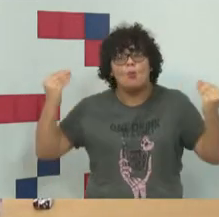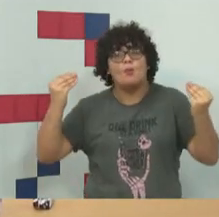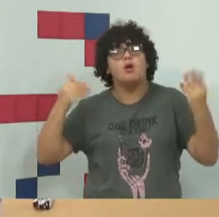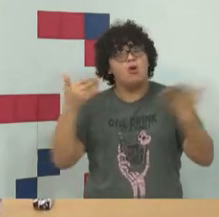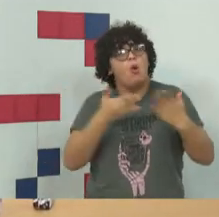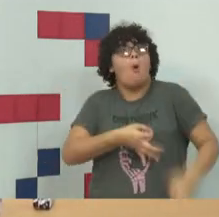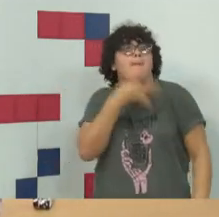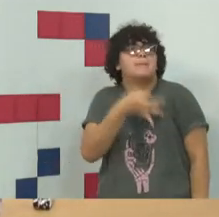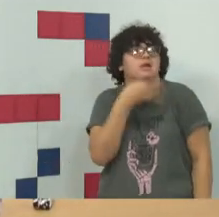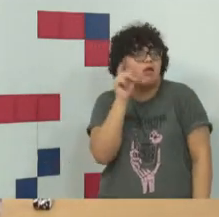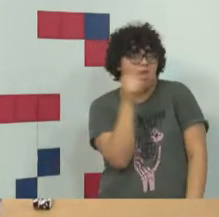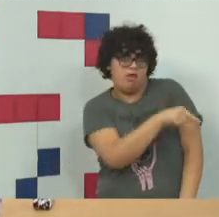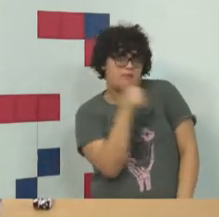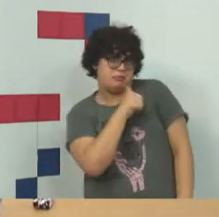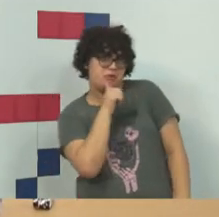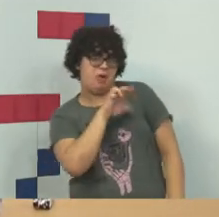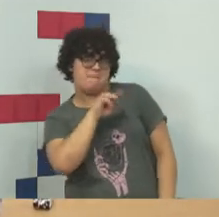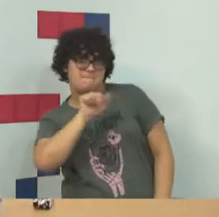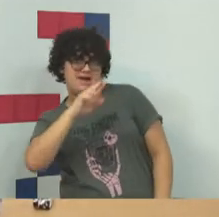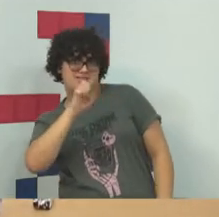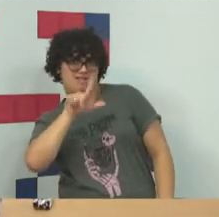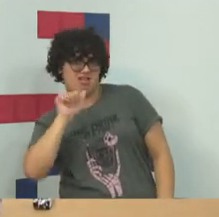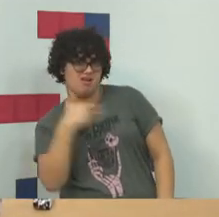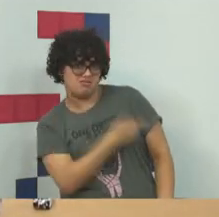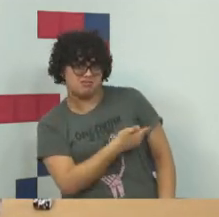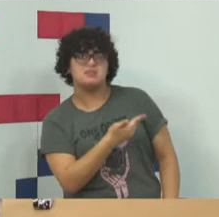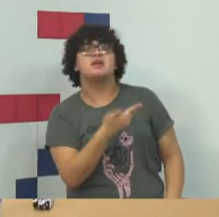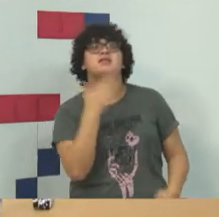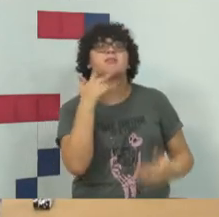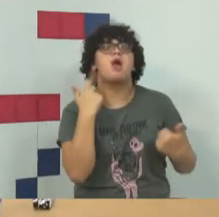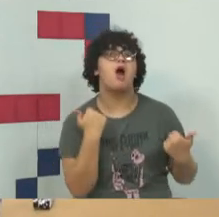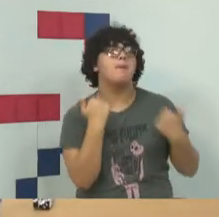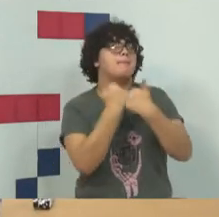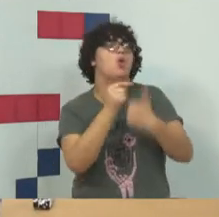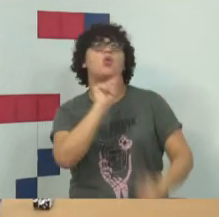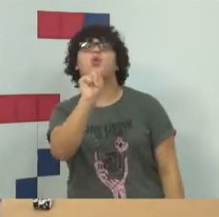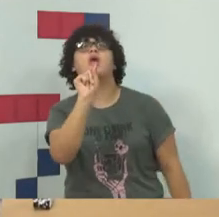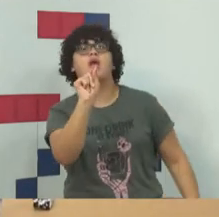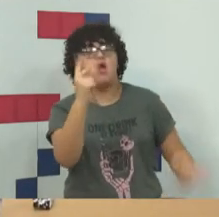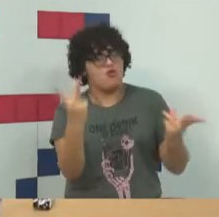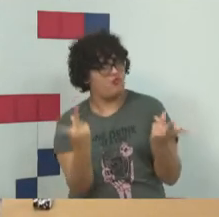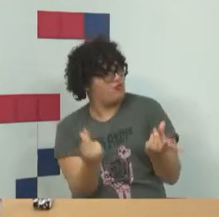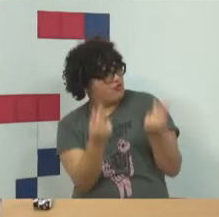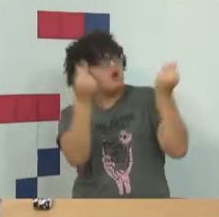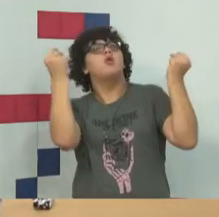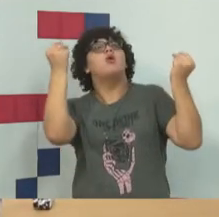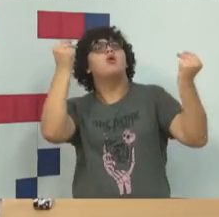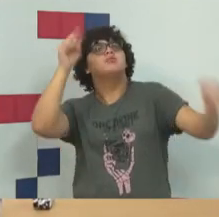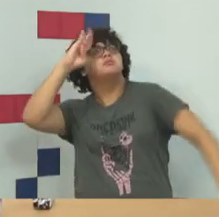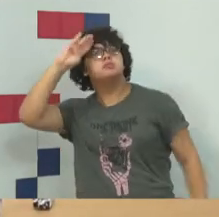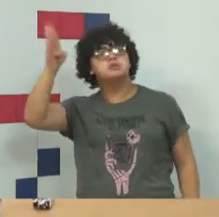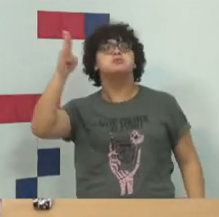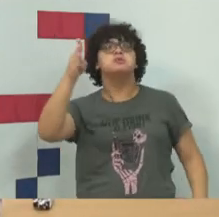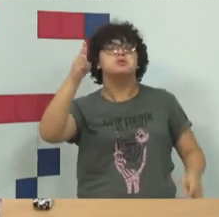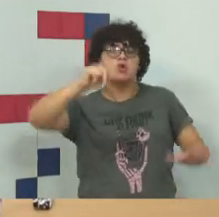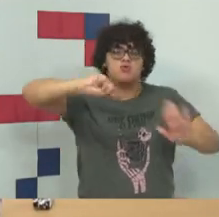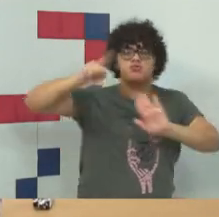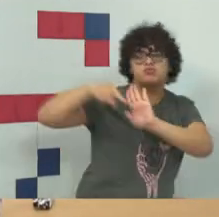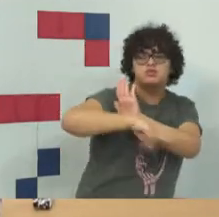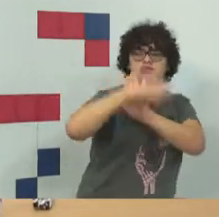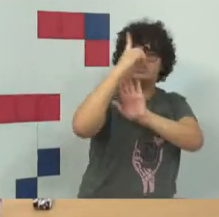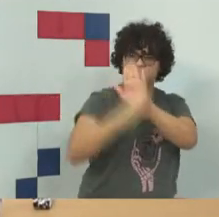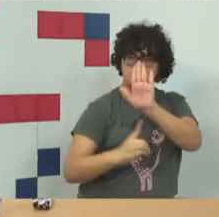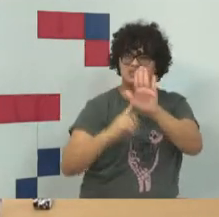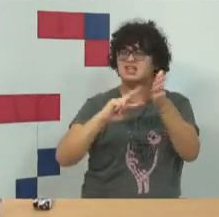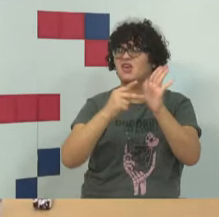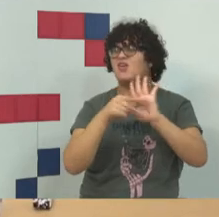argumento da doutora Marcela, é um surgimento apoiado no valor, no princípio, no valor fundamental constitucional que é